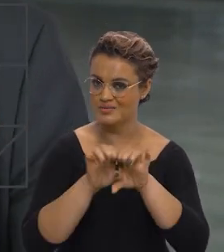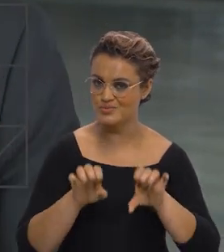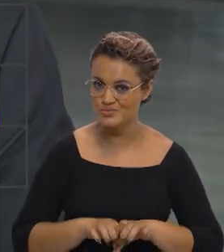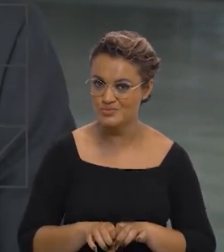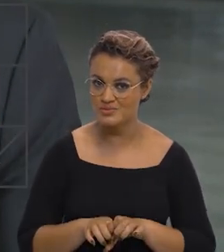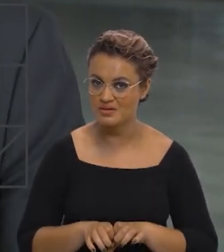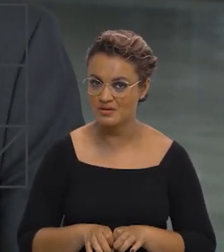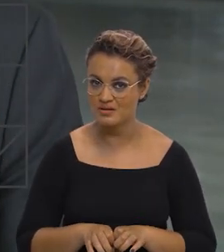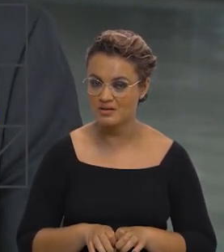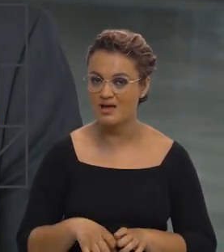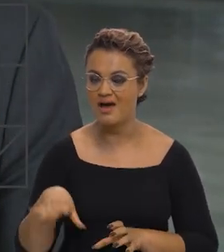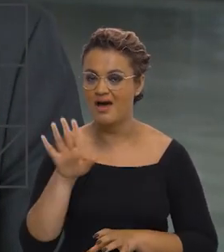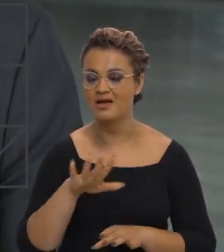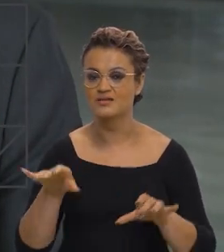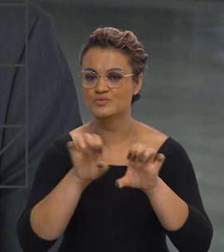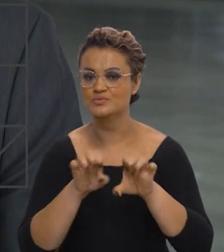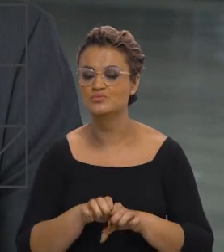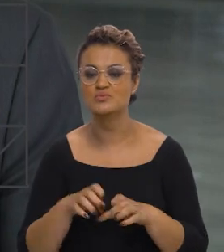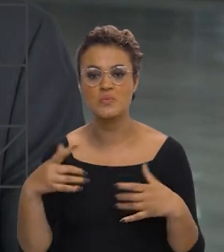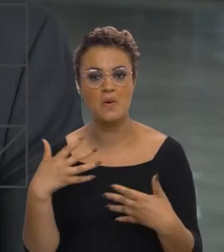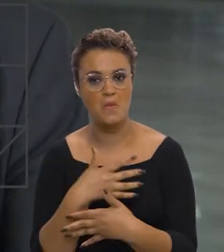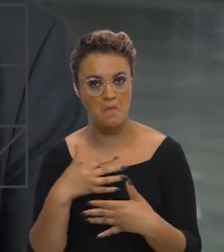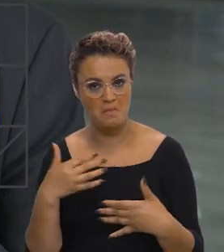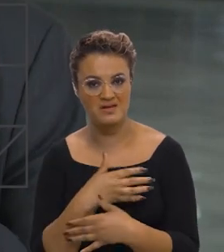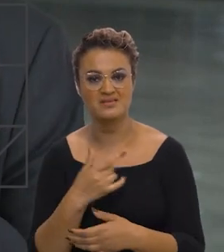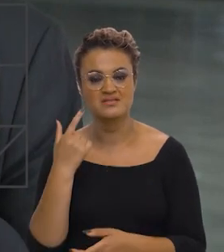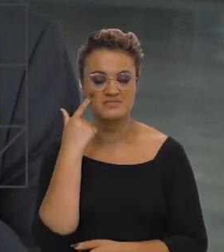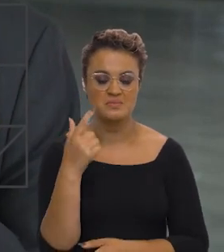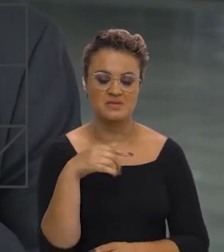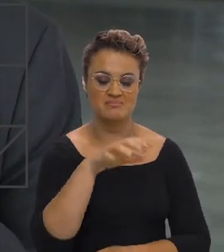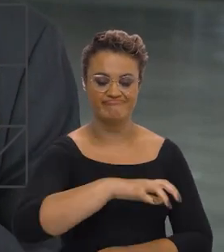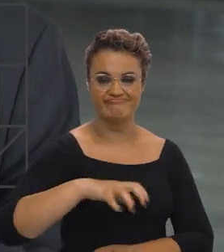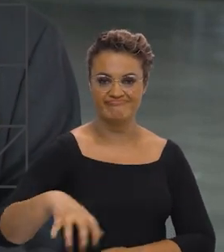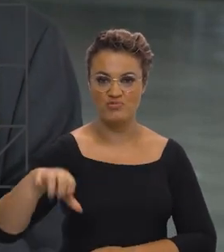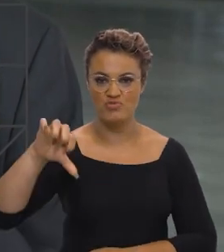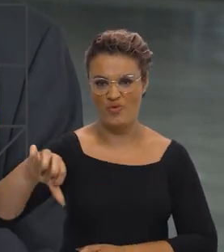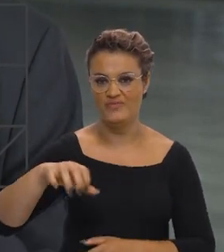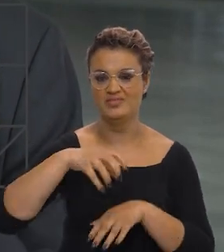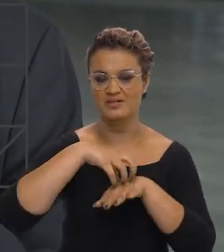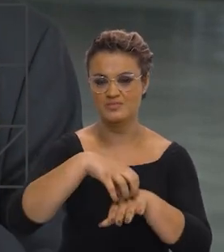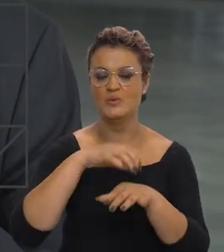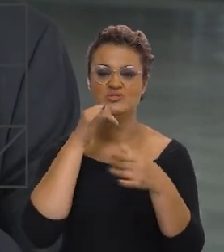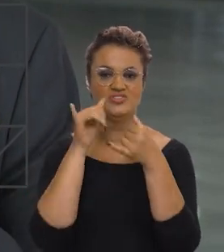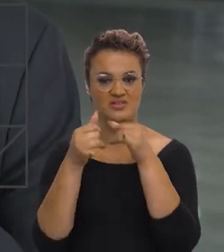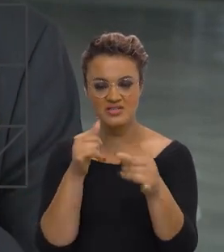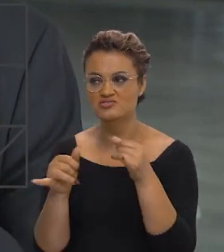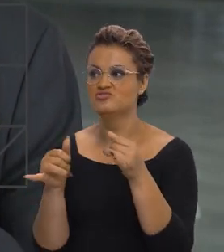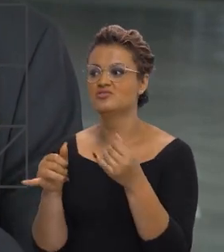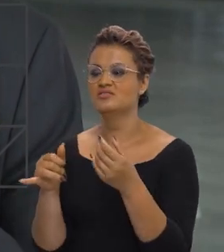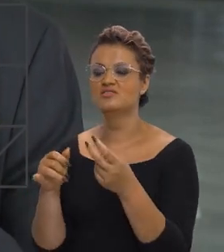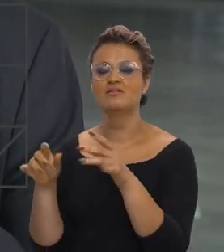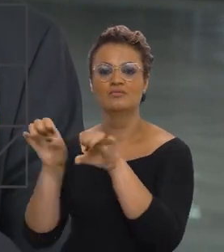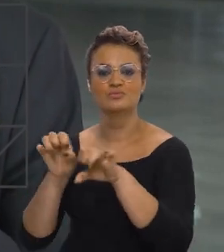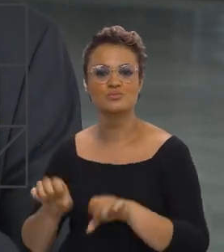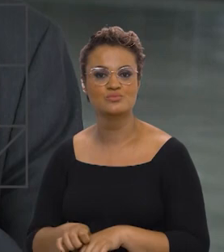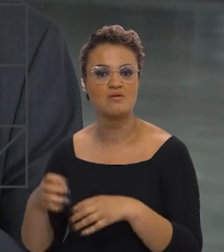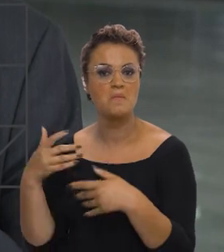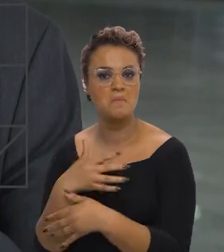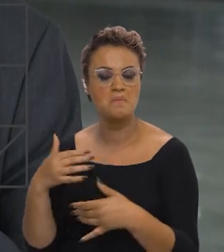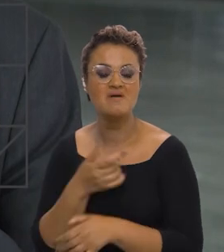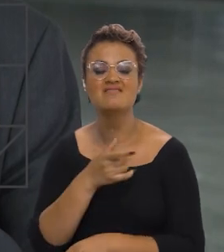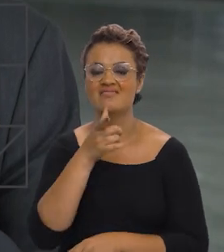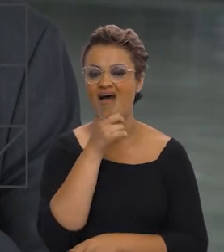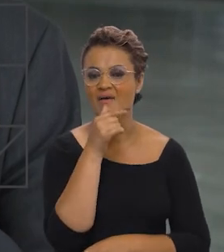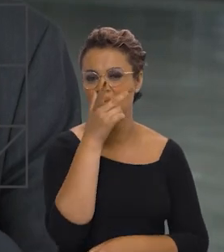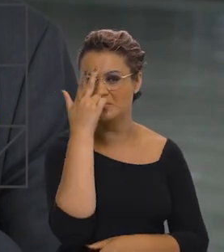infraestrutura urbana, se você for pegar dos nove eixos, transporte, energia, infraestrutura